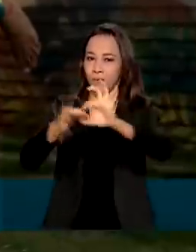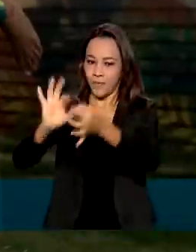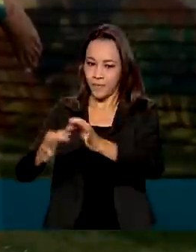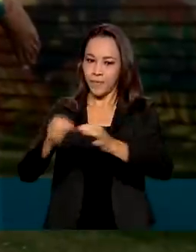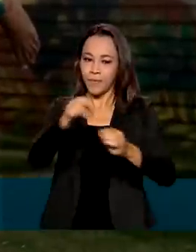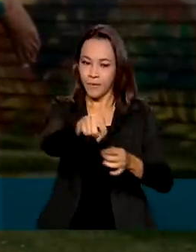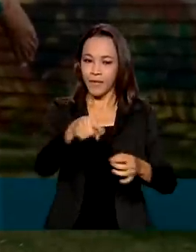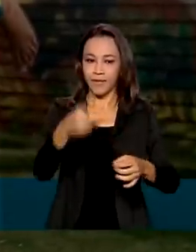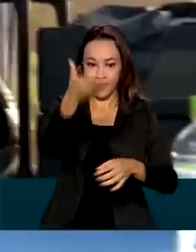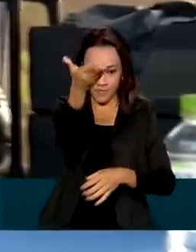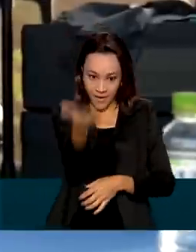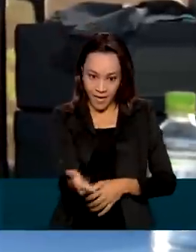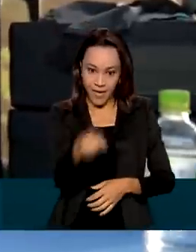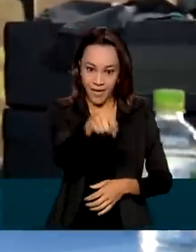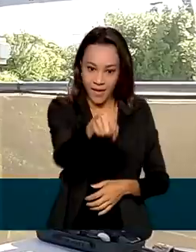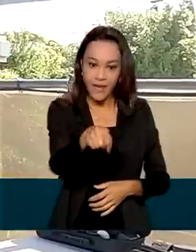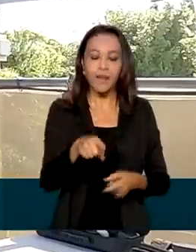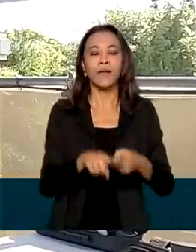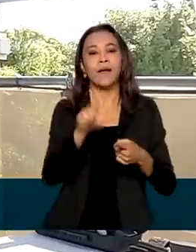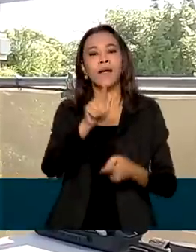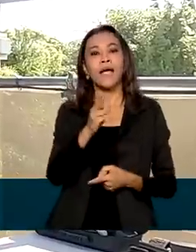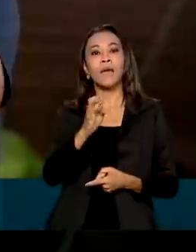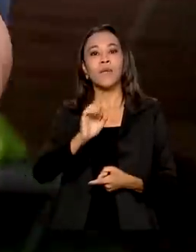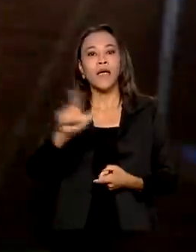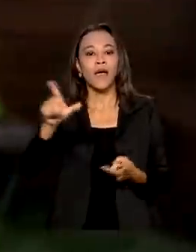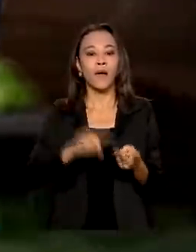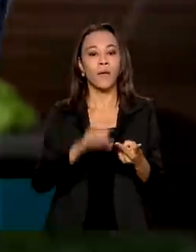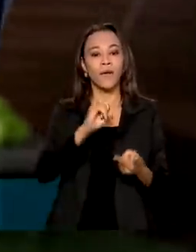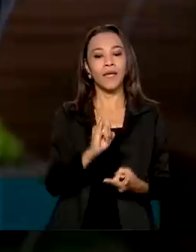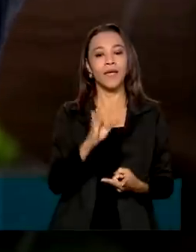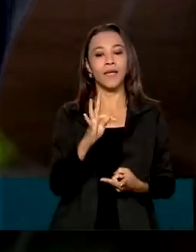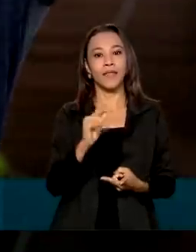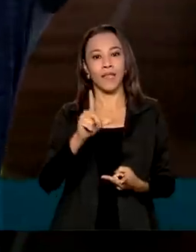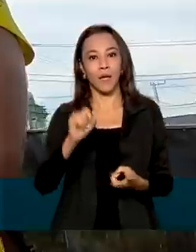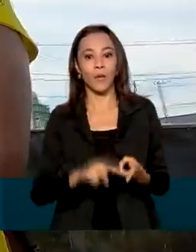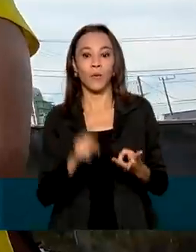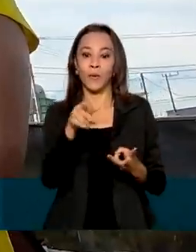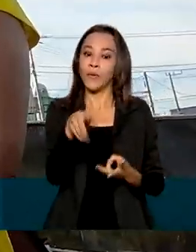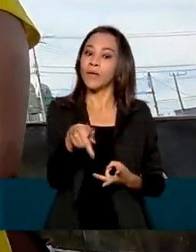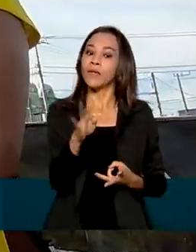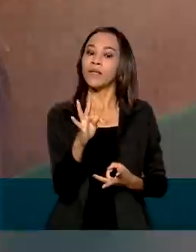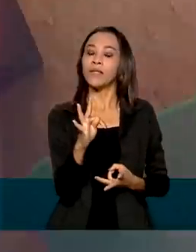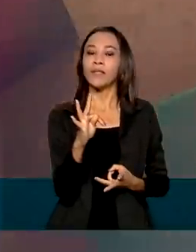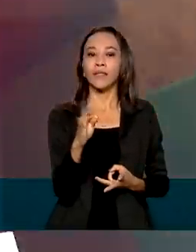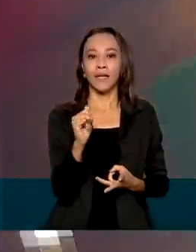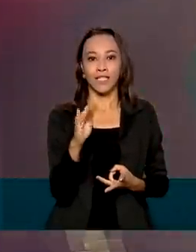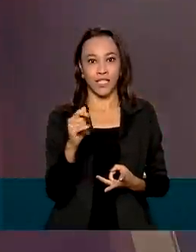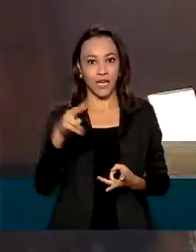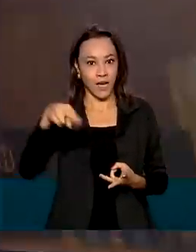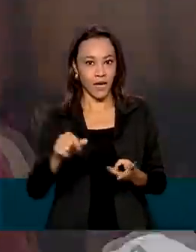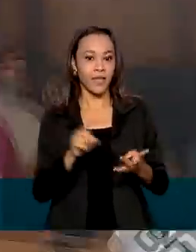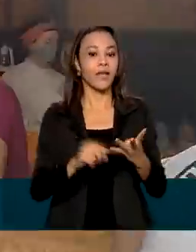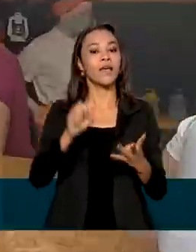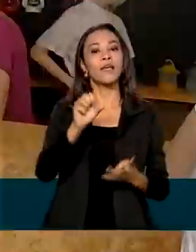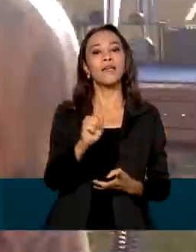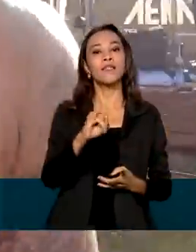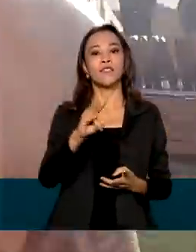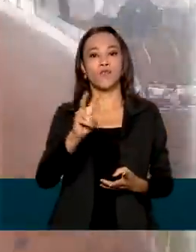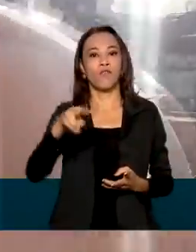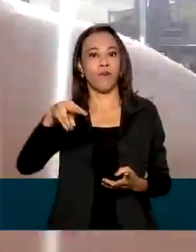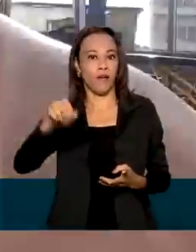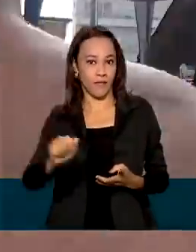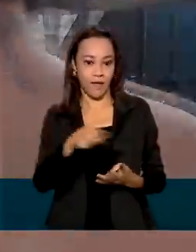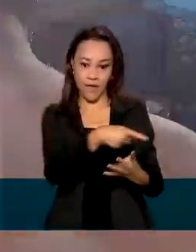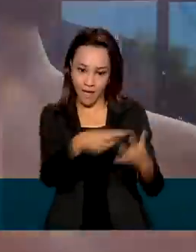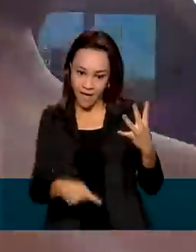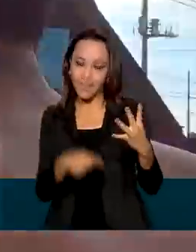no time Brasil, os surfistas Gabriel Medina, Ítalo Ferreira, Tatiana Weston Webb e Silvana Lima chegaram ao Japão com